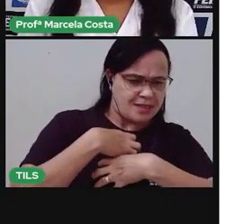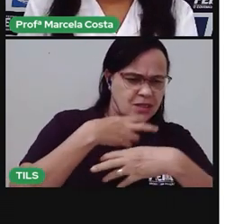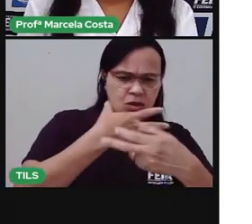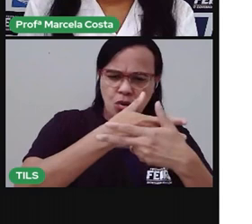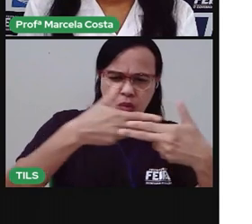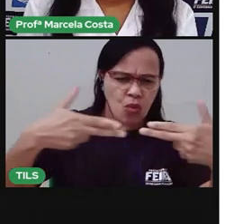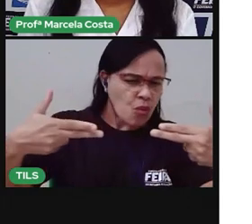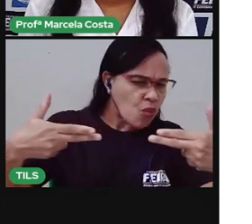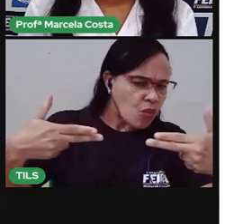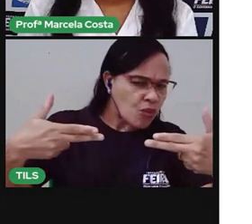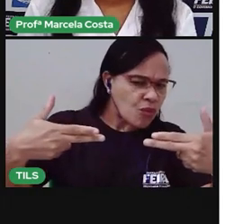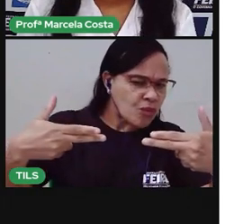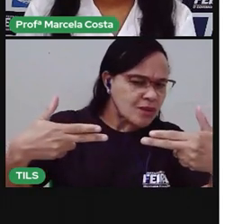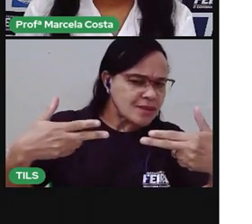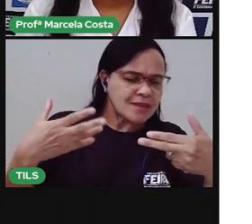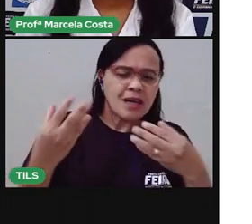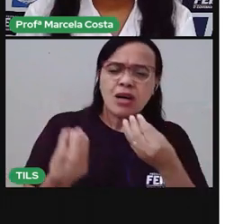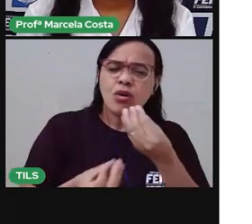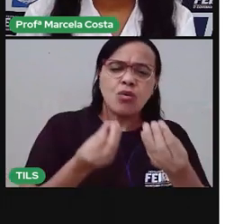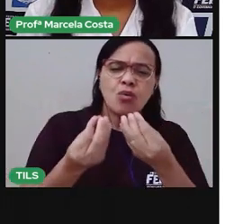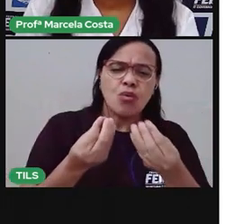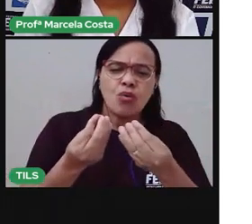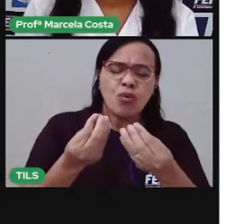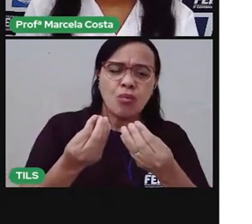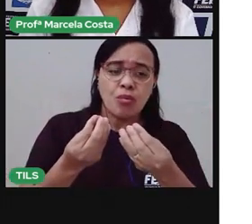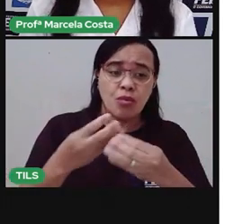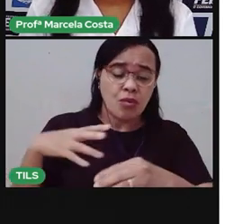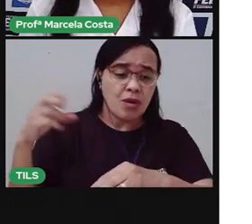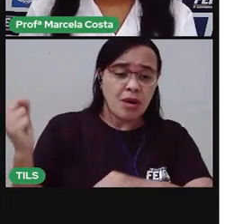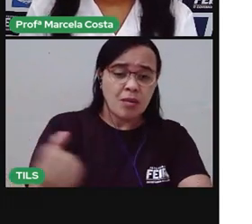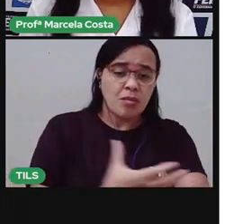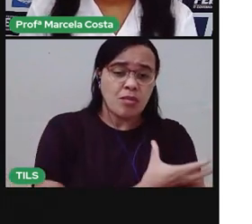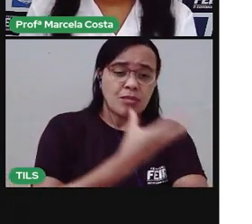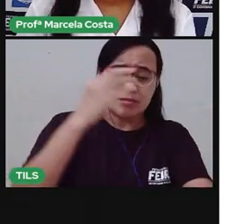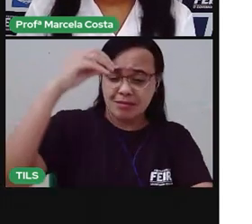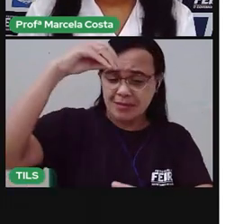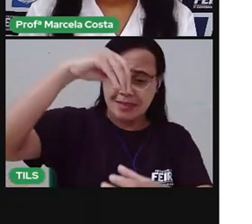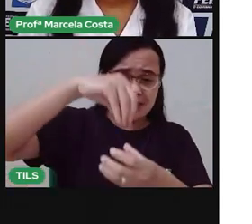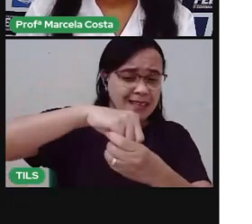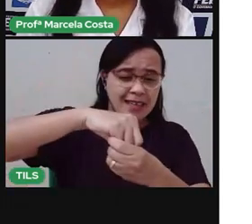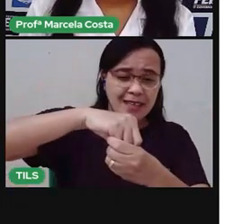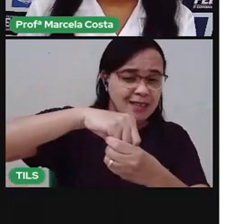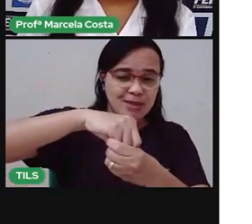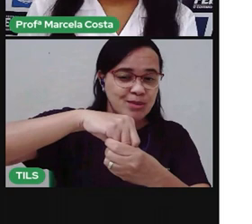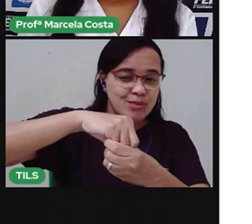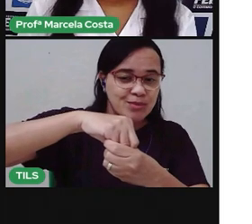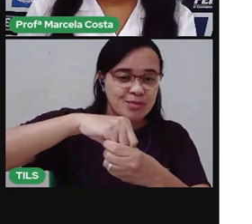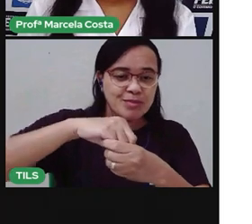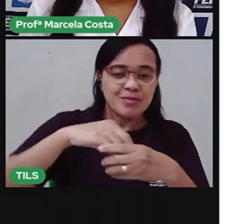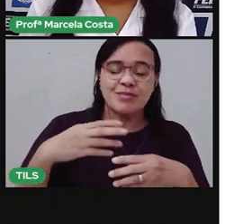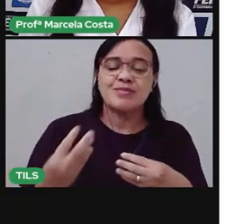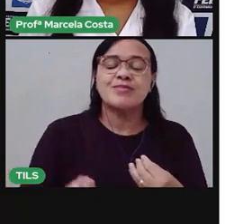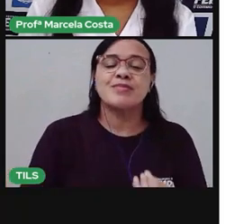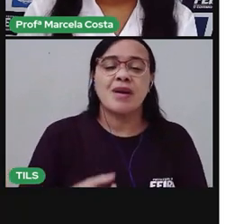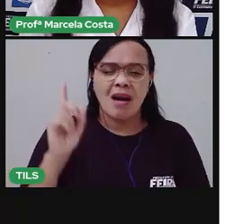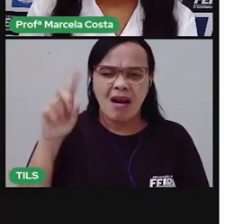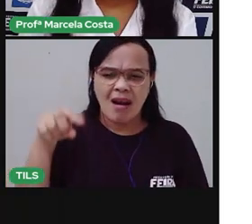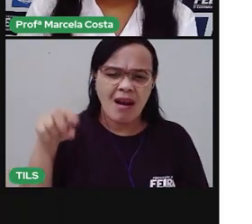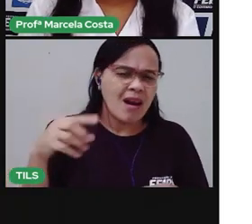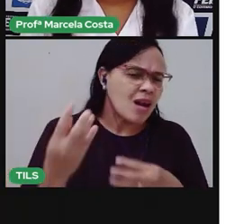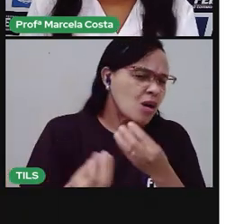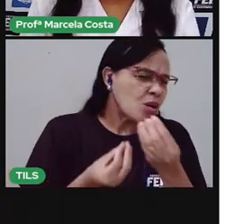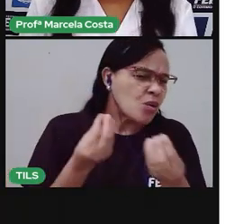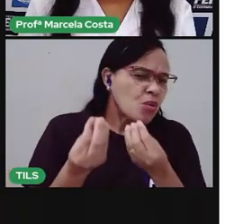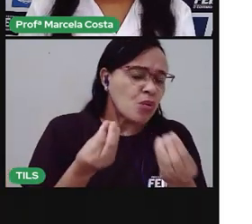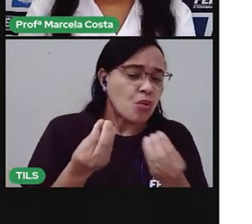Para estimular as sensações que a gente tem. É uma das maneiras em o